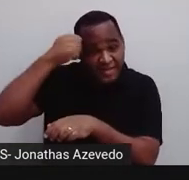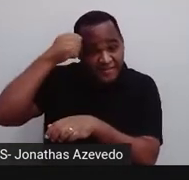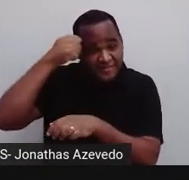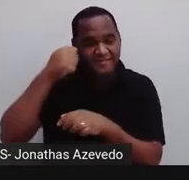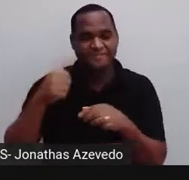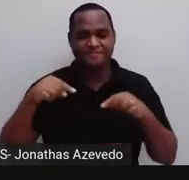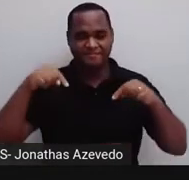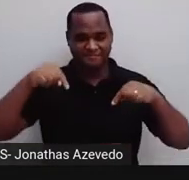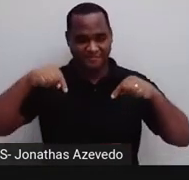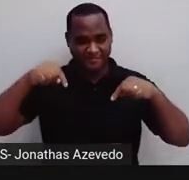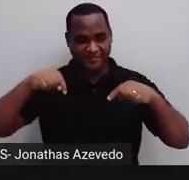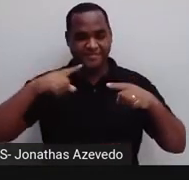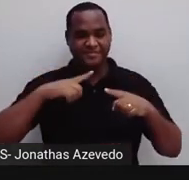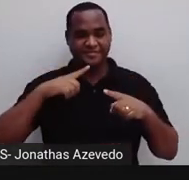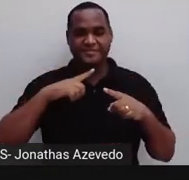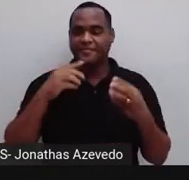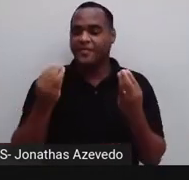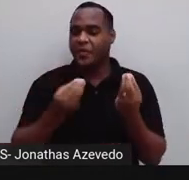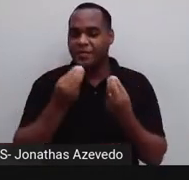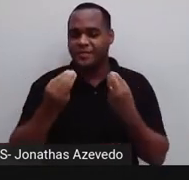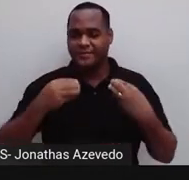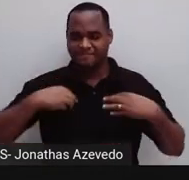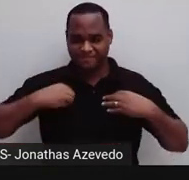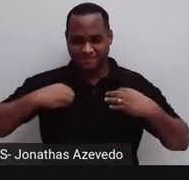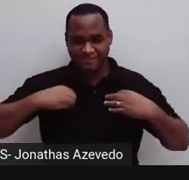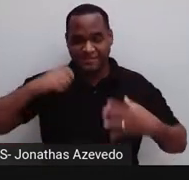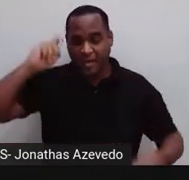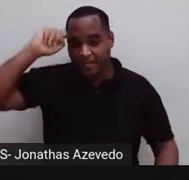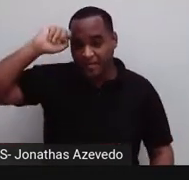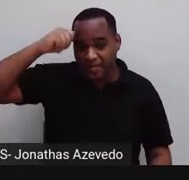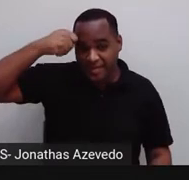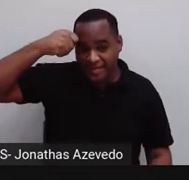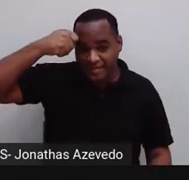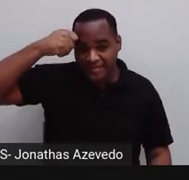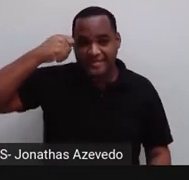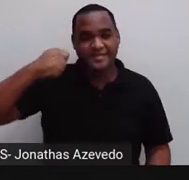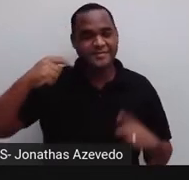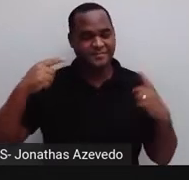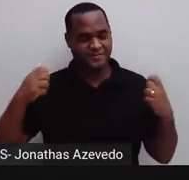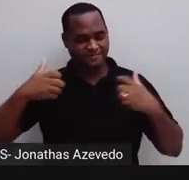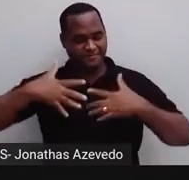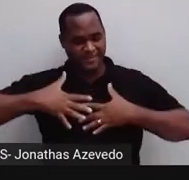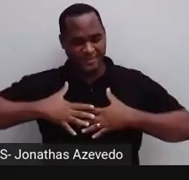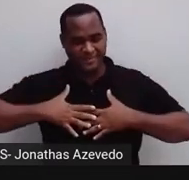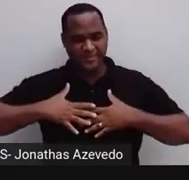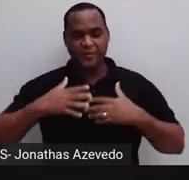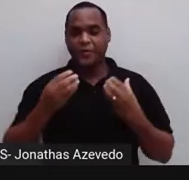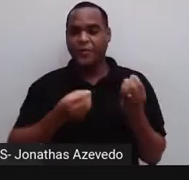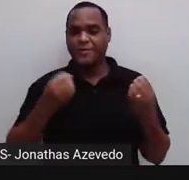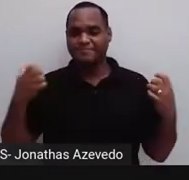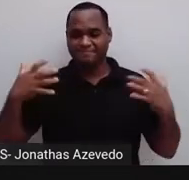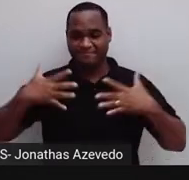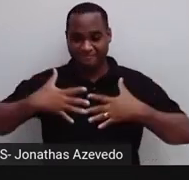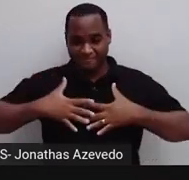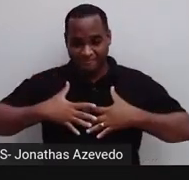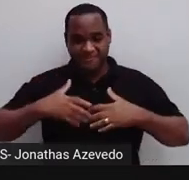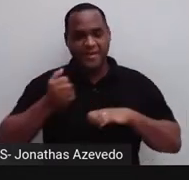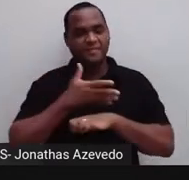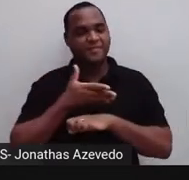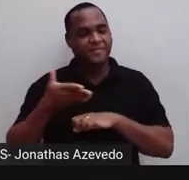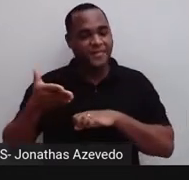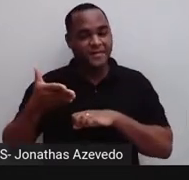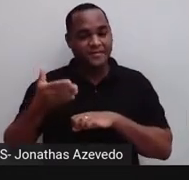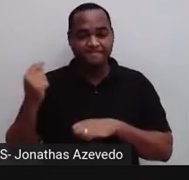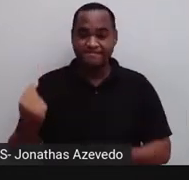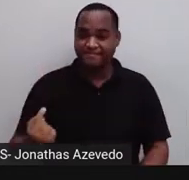Nesse momento aqui da aula estou vestindo uma camisa preta e por cima também visto um jaleco branco e atrás de